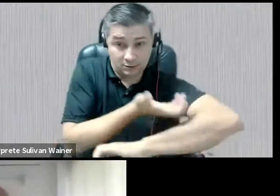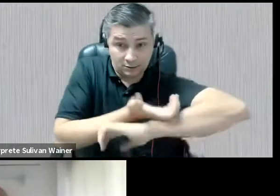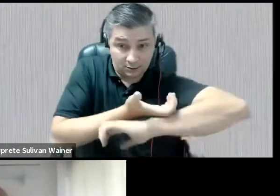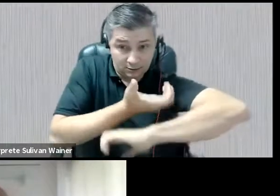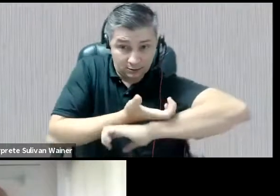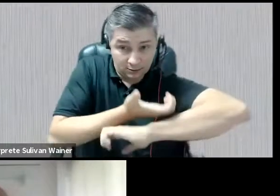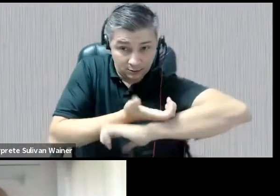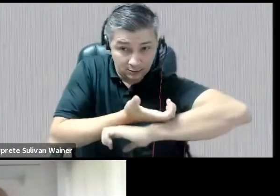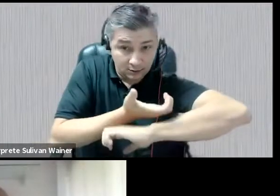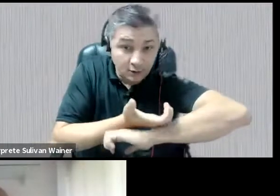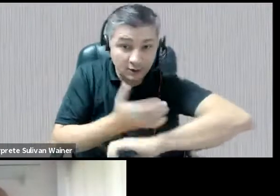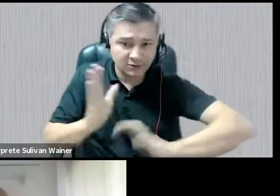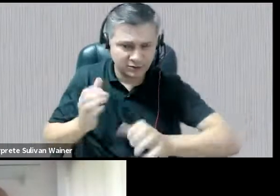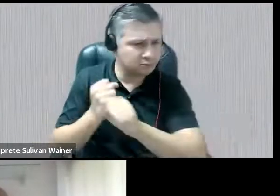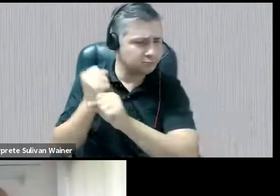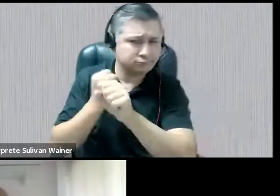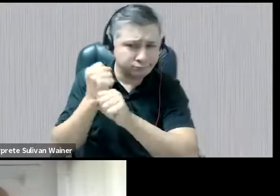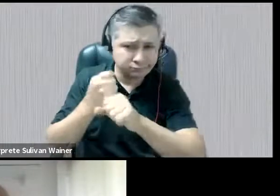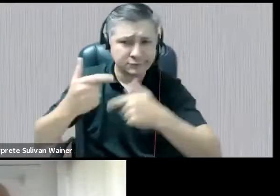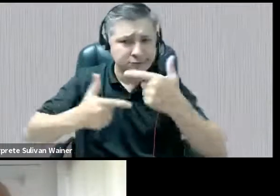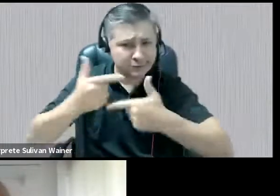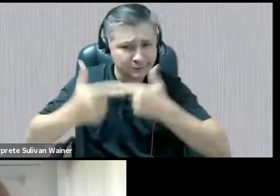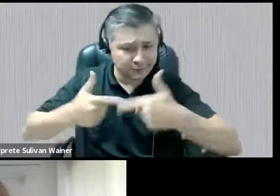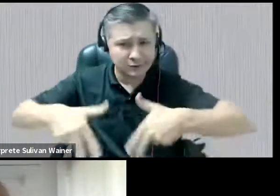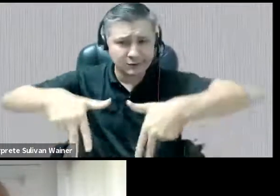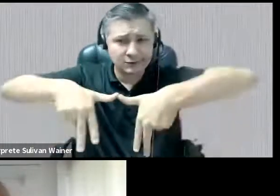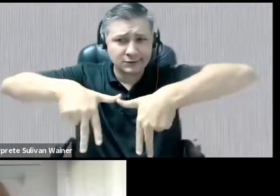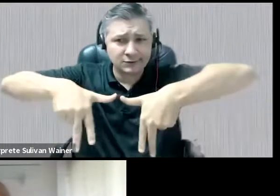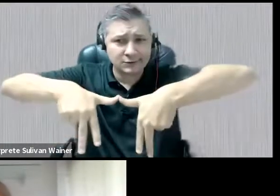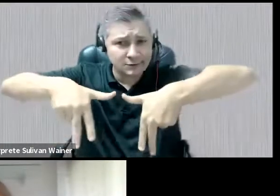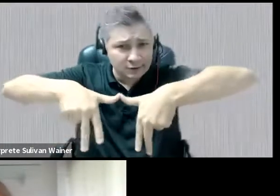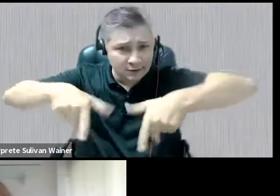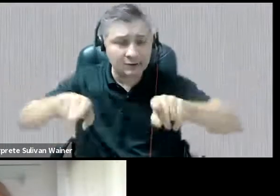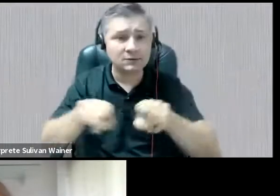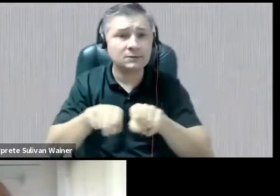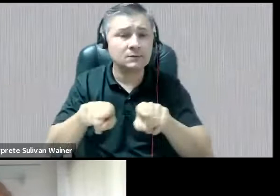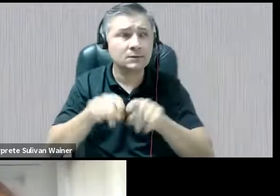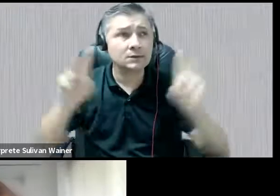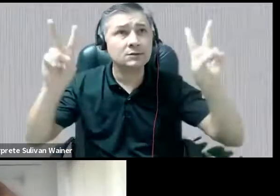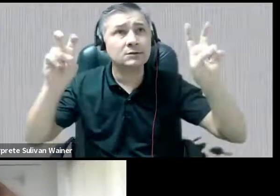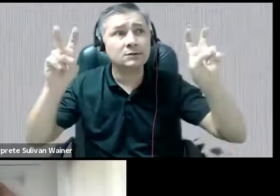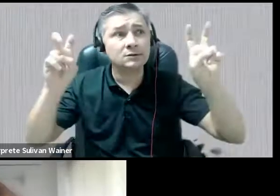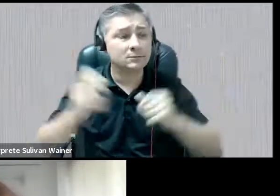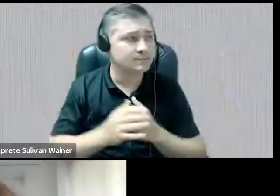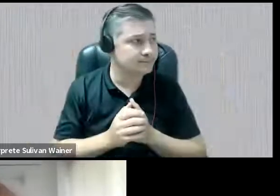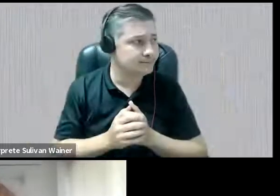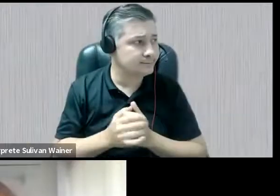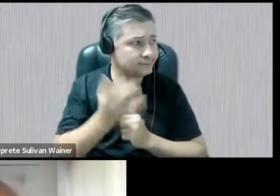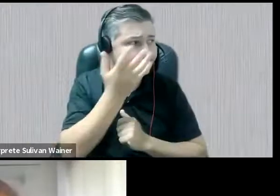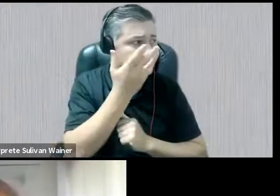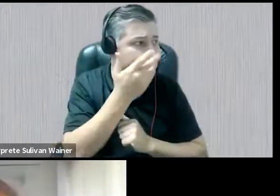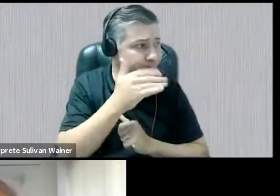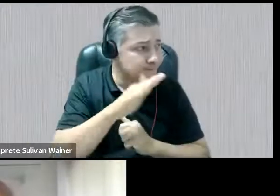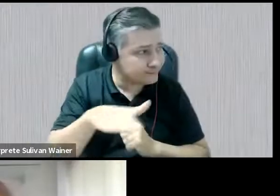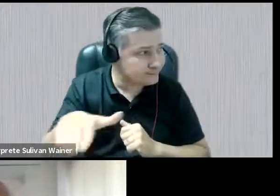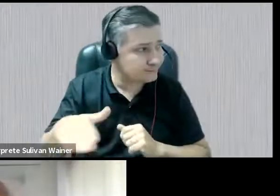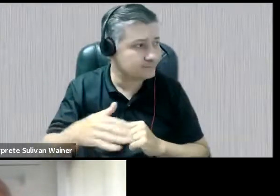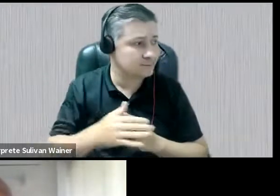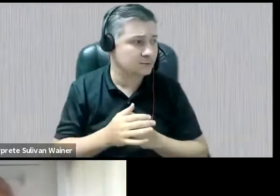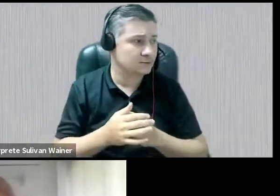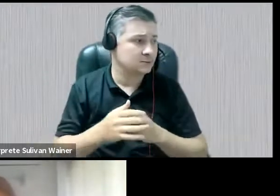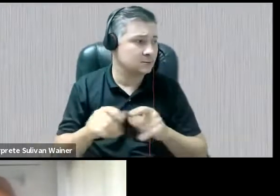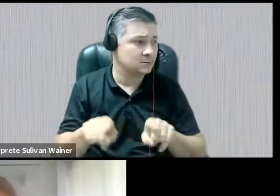muito tempo com a questão de gênero e com a questão da infância historiadora.